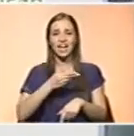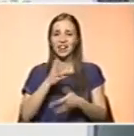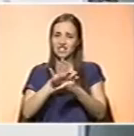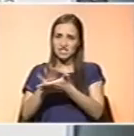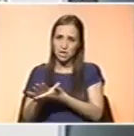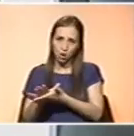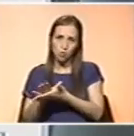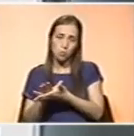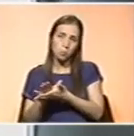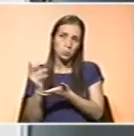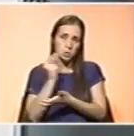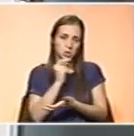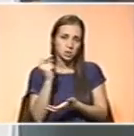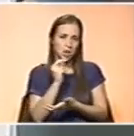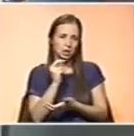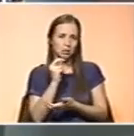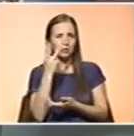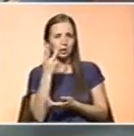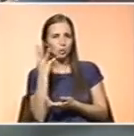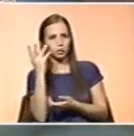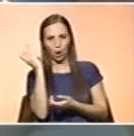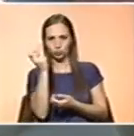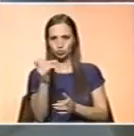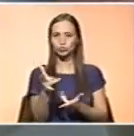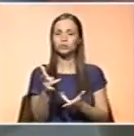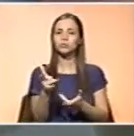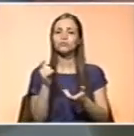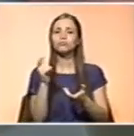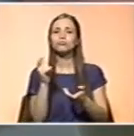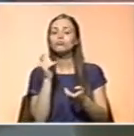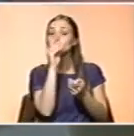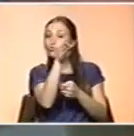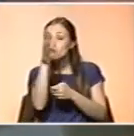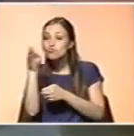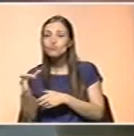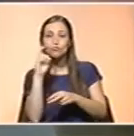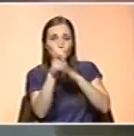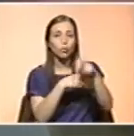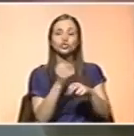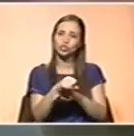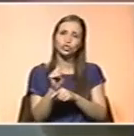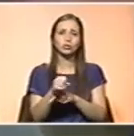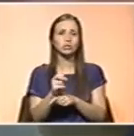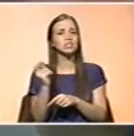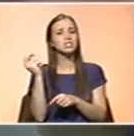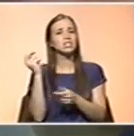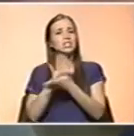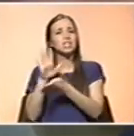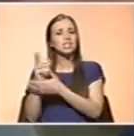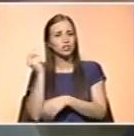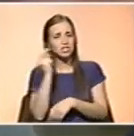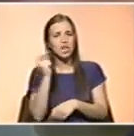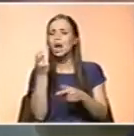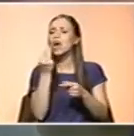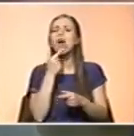três anos ou quatro. E tem sido muito procurado? Tem, já vai na terceira edição e não é caro custa 10,